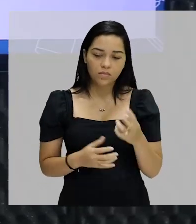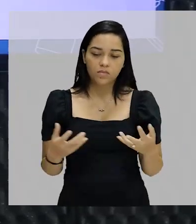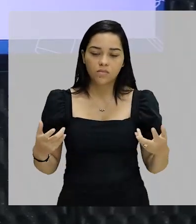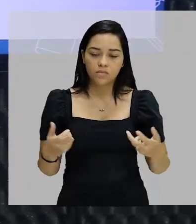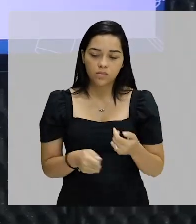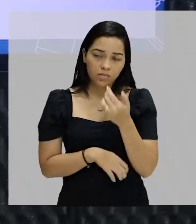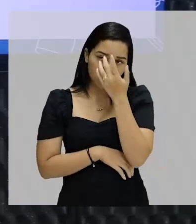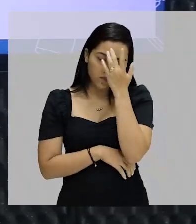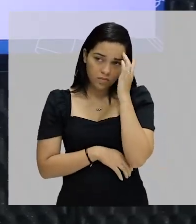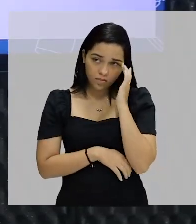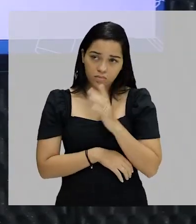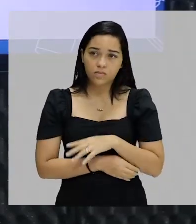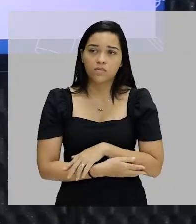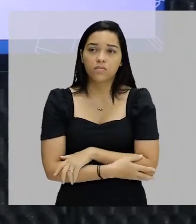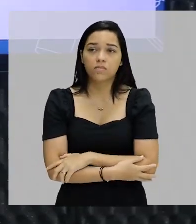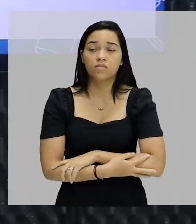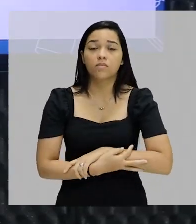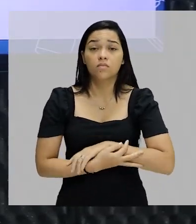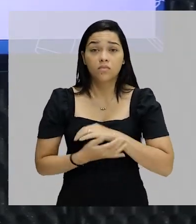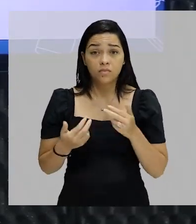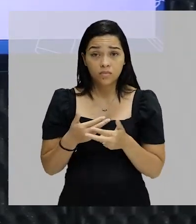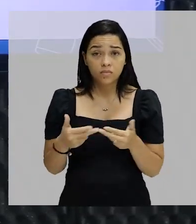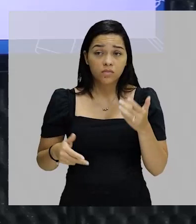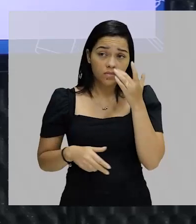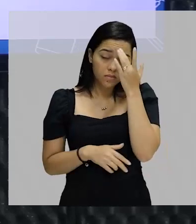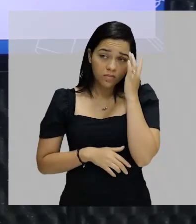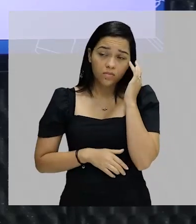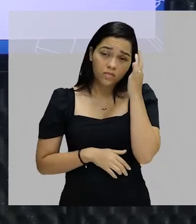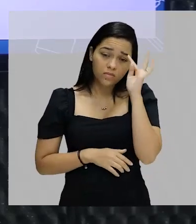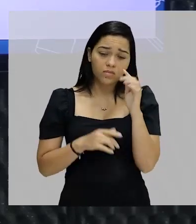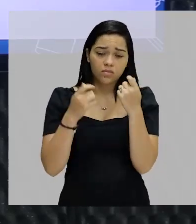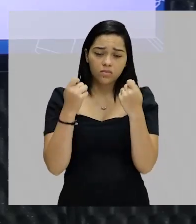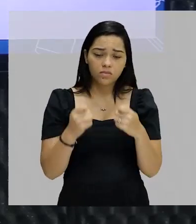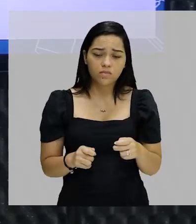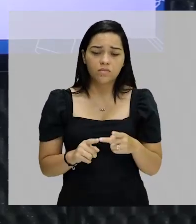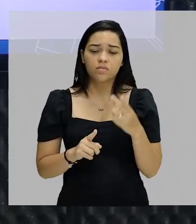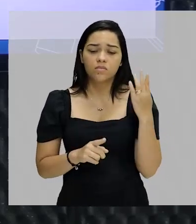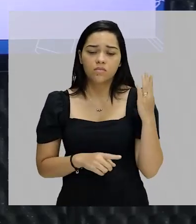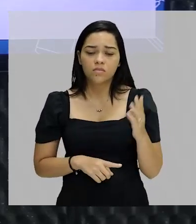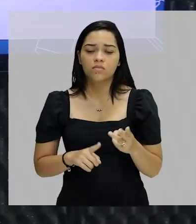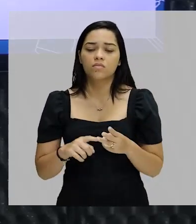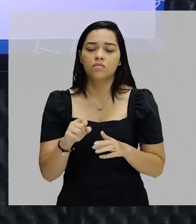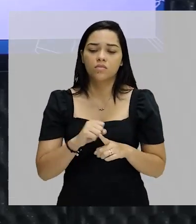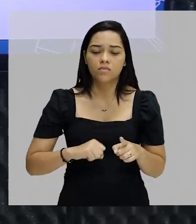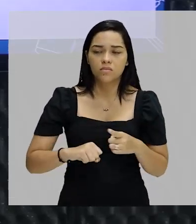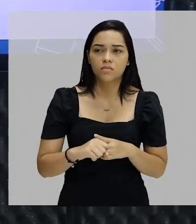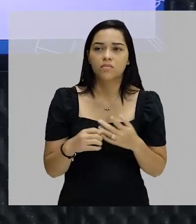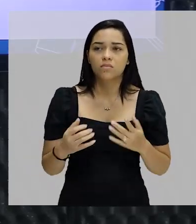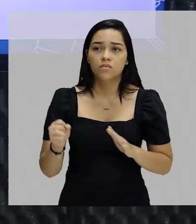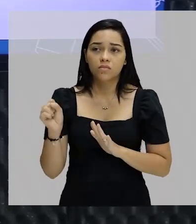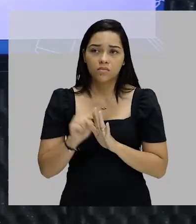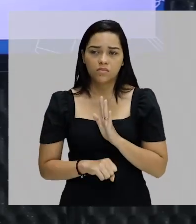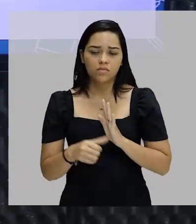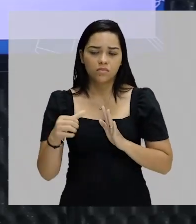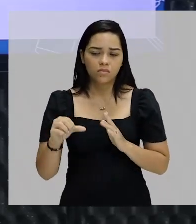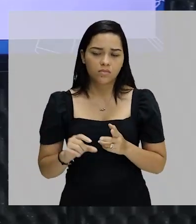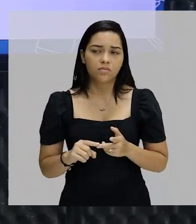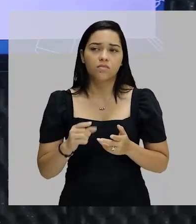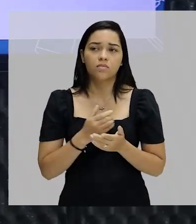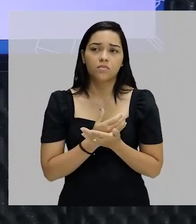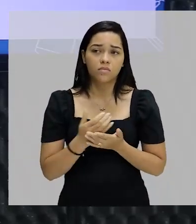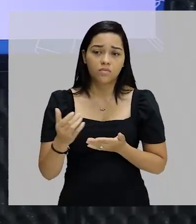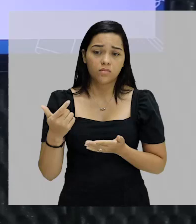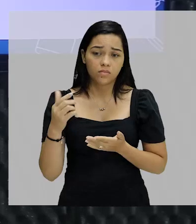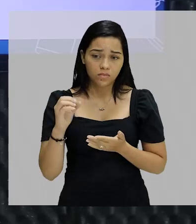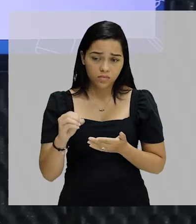capacidade das pessoas. Muitos teóricos ali da antropologia, da biologia, da sociologia, do século XIX, do começo